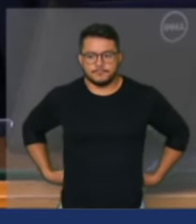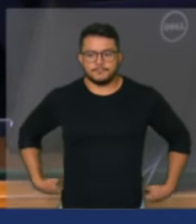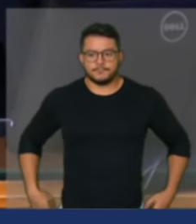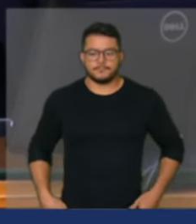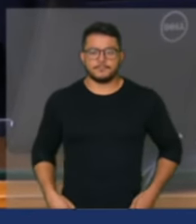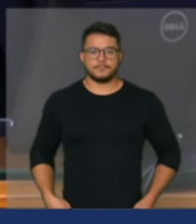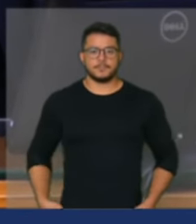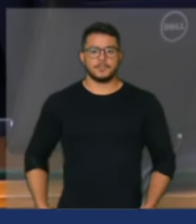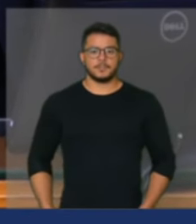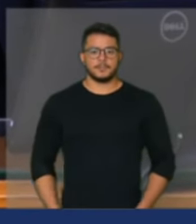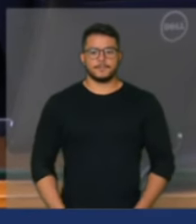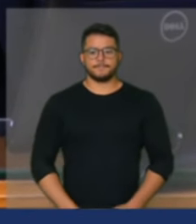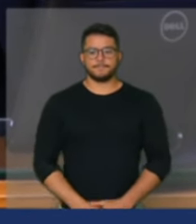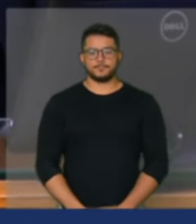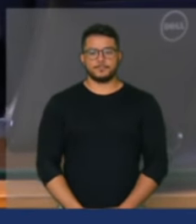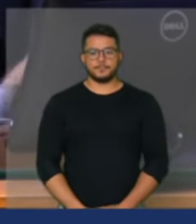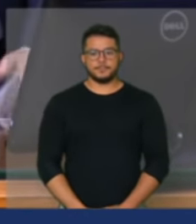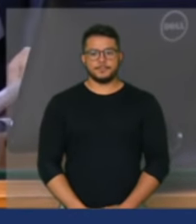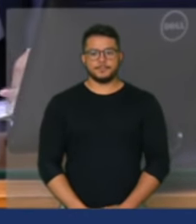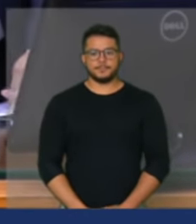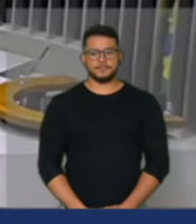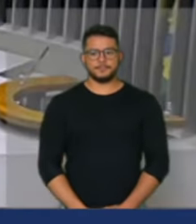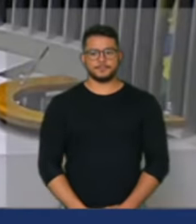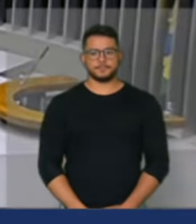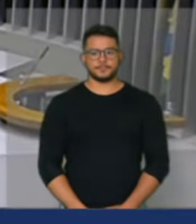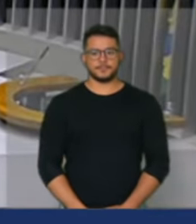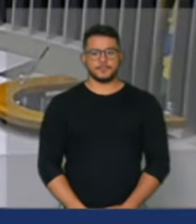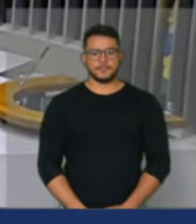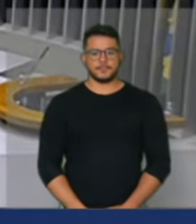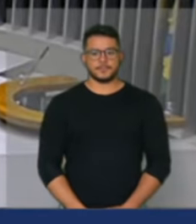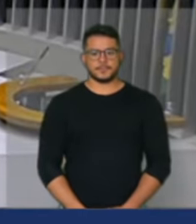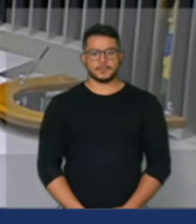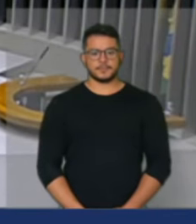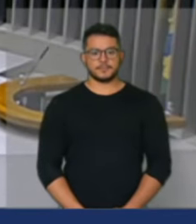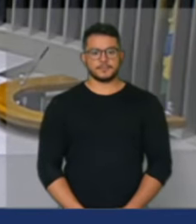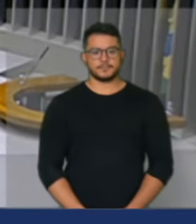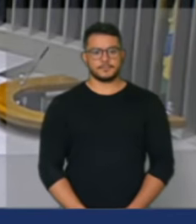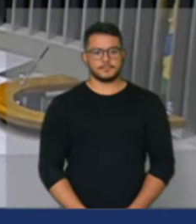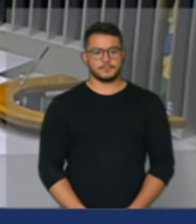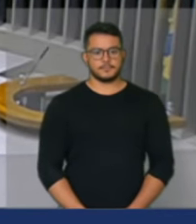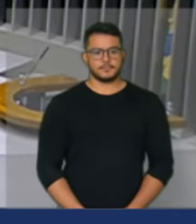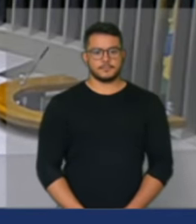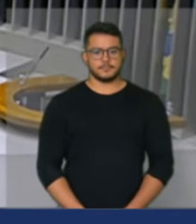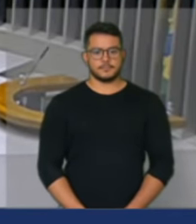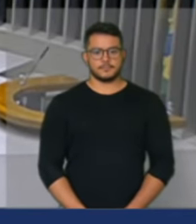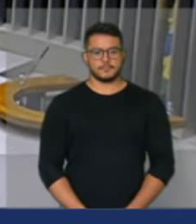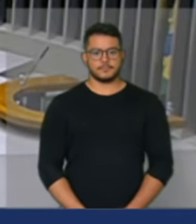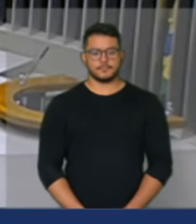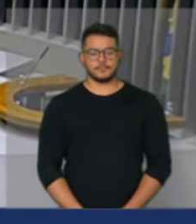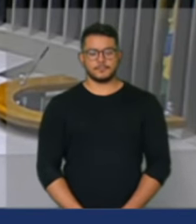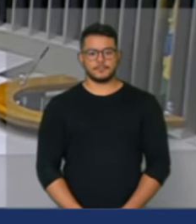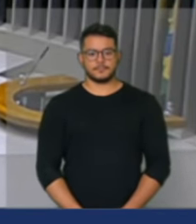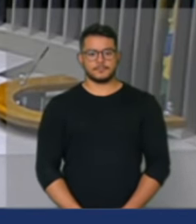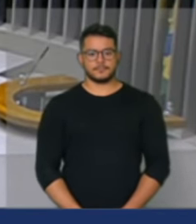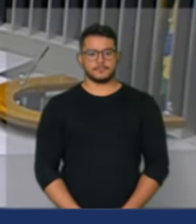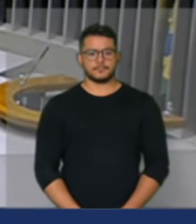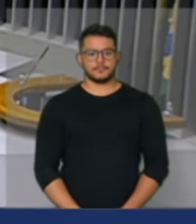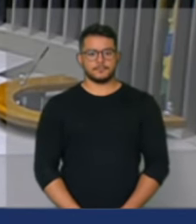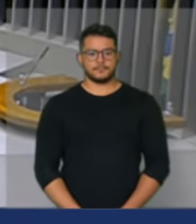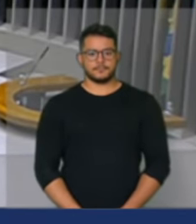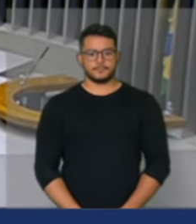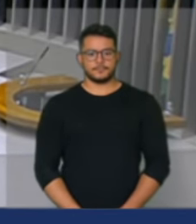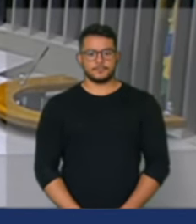3 horas e 2 minutos neste momento o painel aqui do plenário Luiz Guimarães registra a presença de